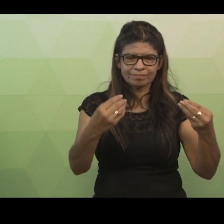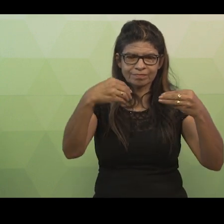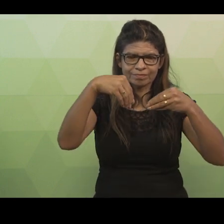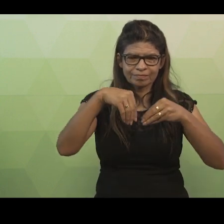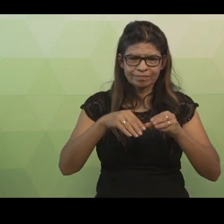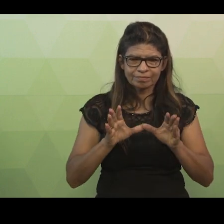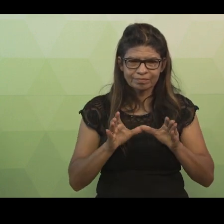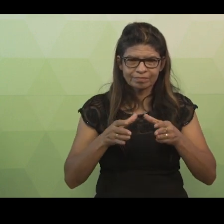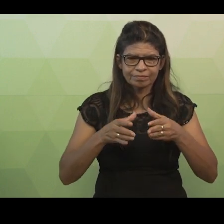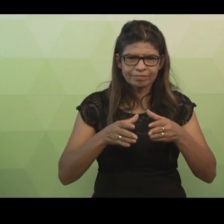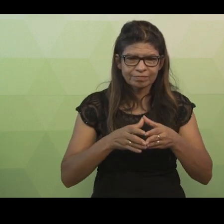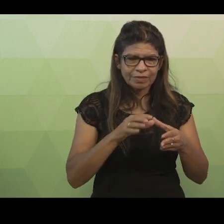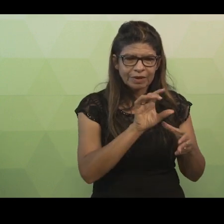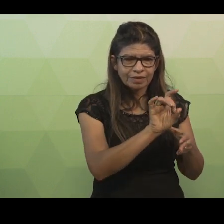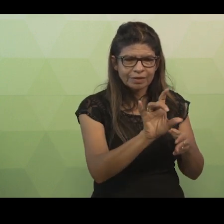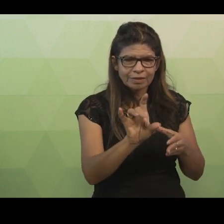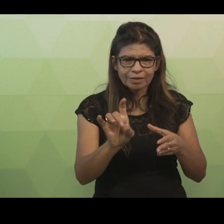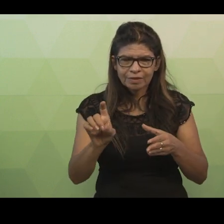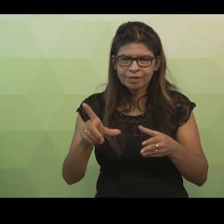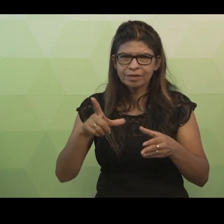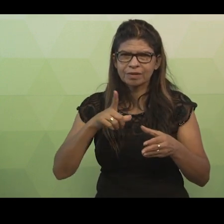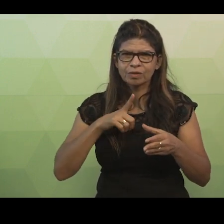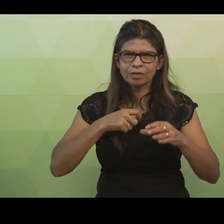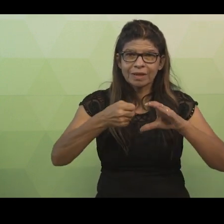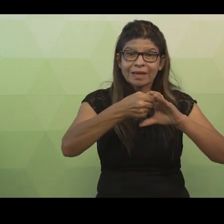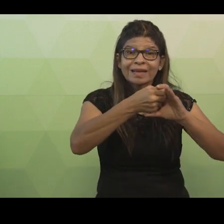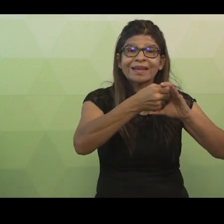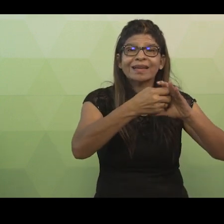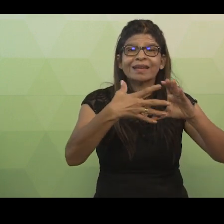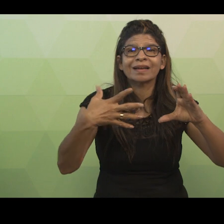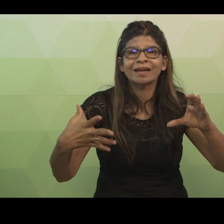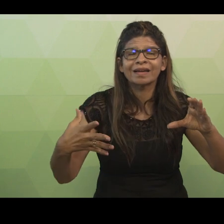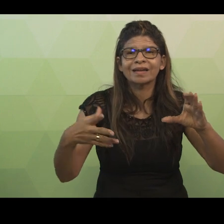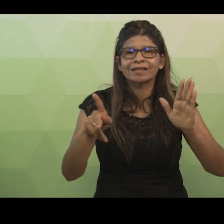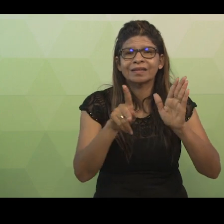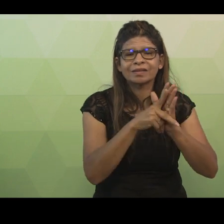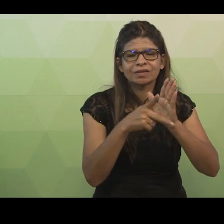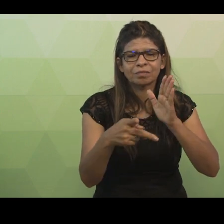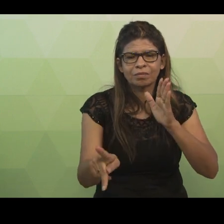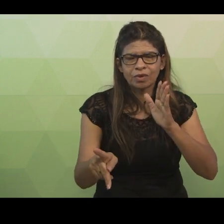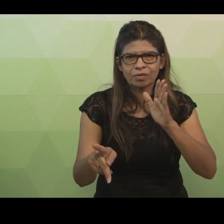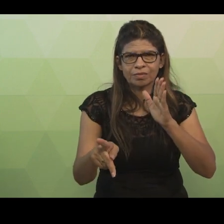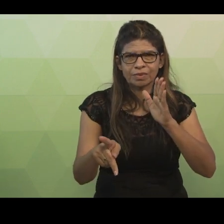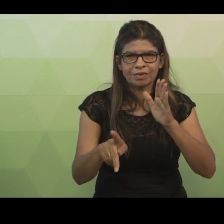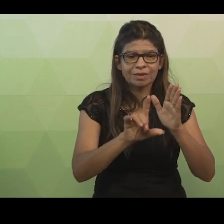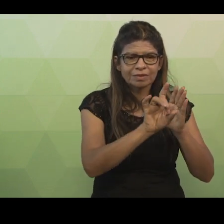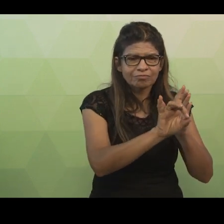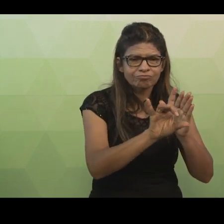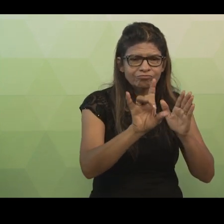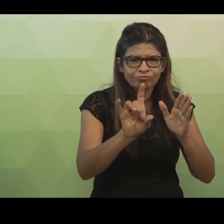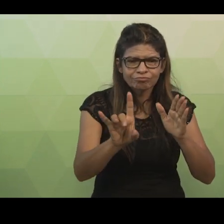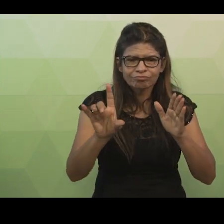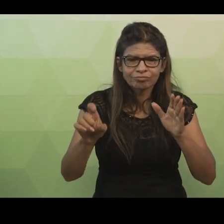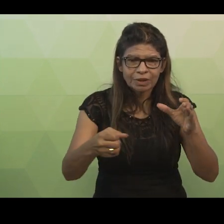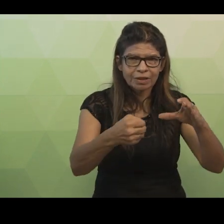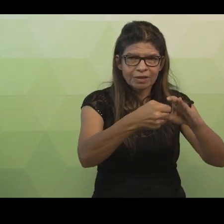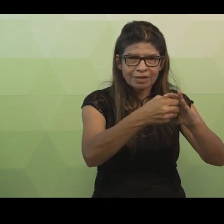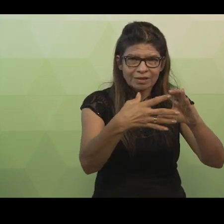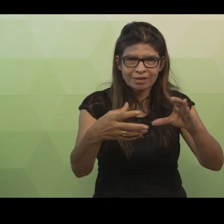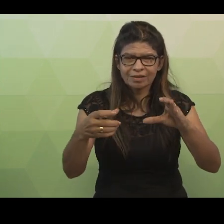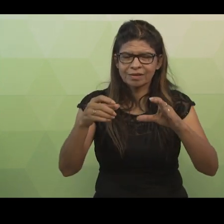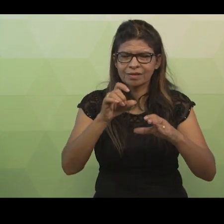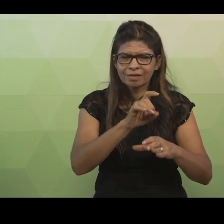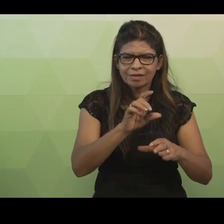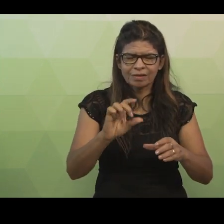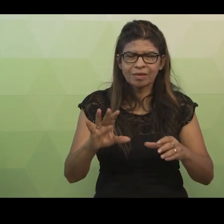específicos, que não farão sentido de pertencerem às outras classes. Por exemplo, o atributo intensidade